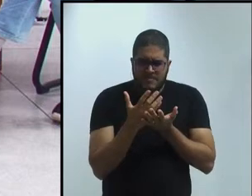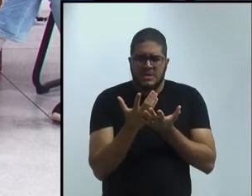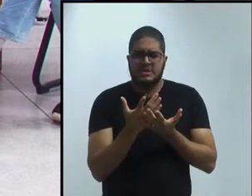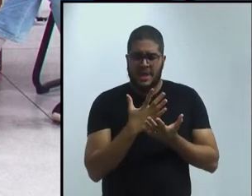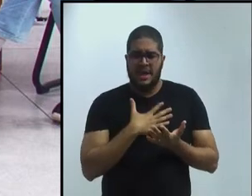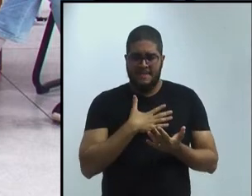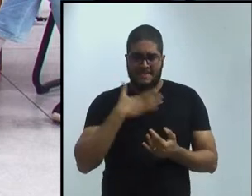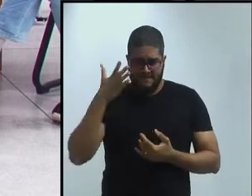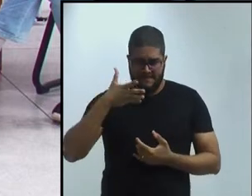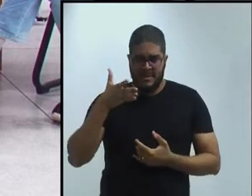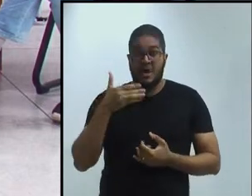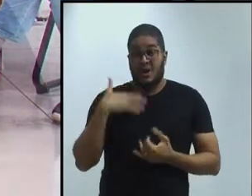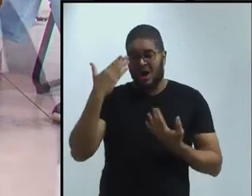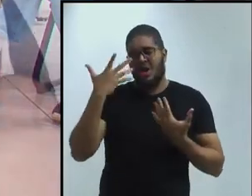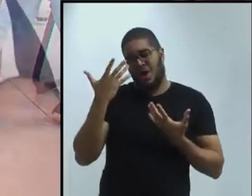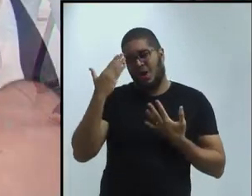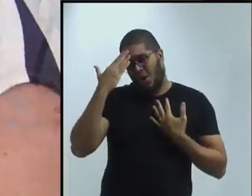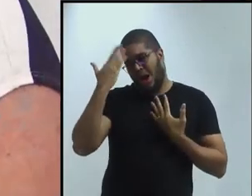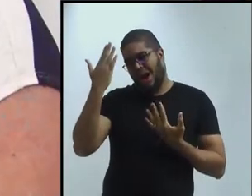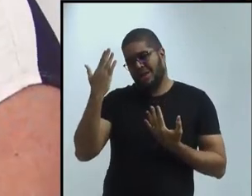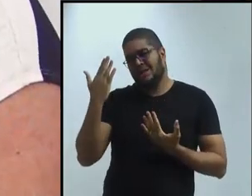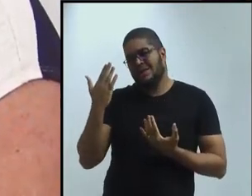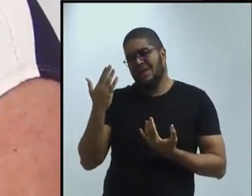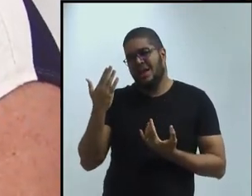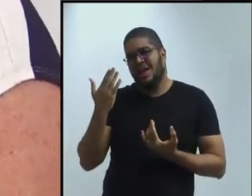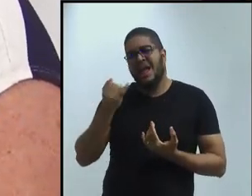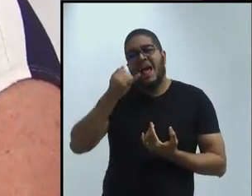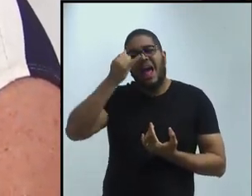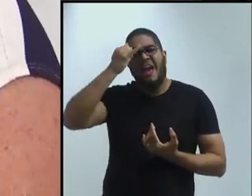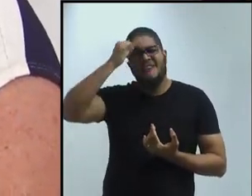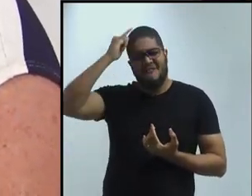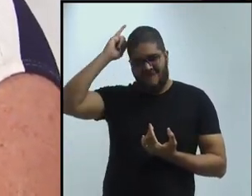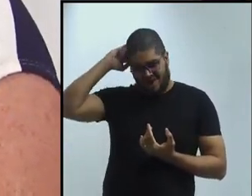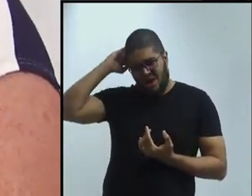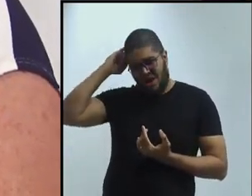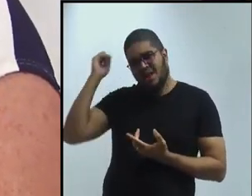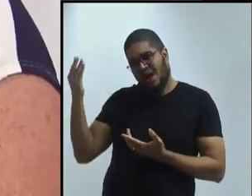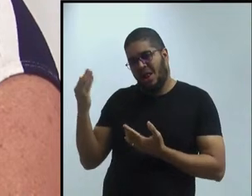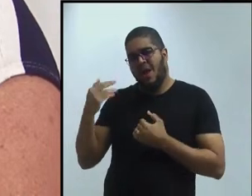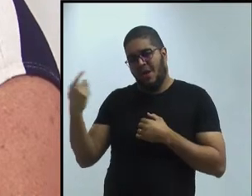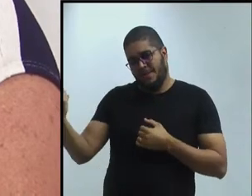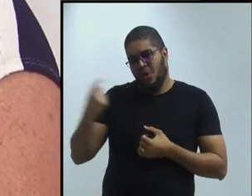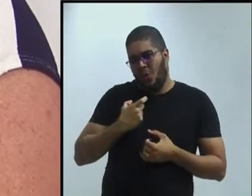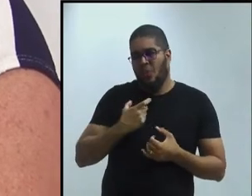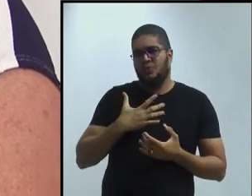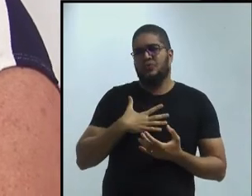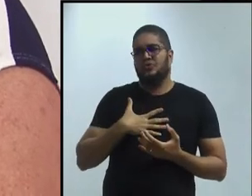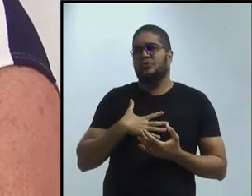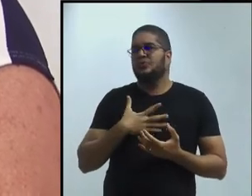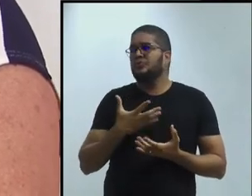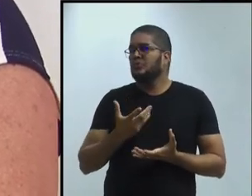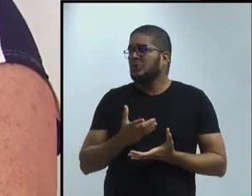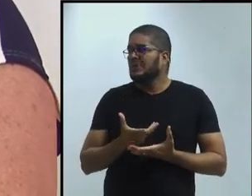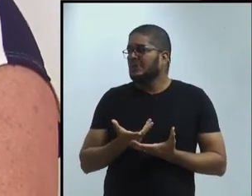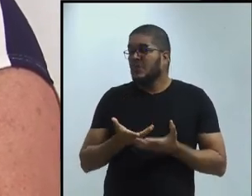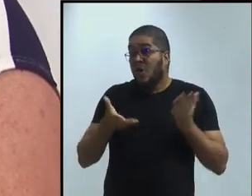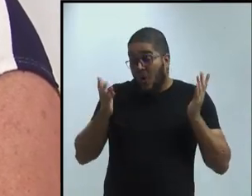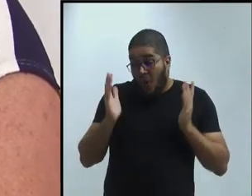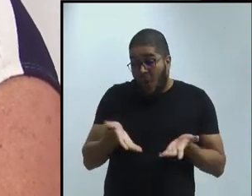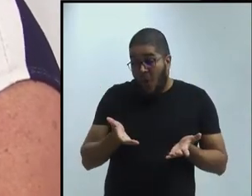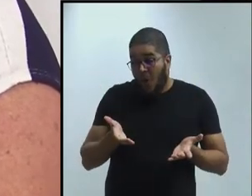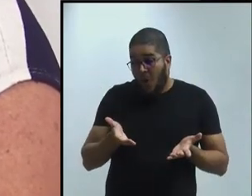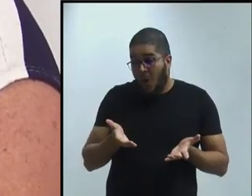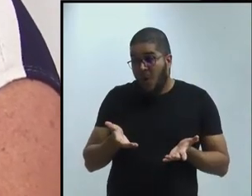agradecer à Ivânia pelo convite. E hoje de manhã, quando a Juliana me perguntou,